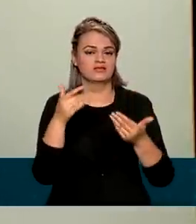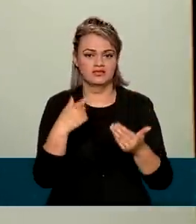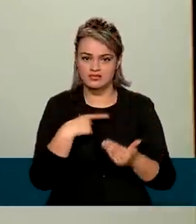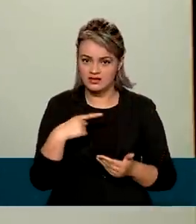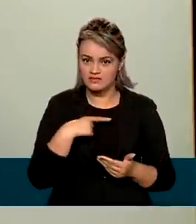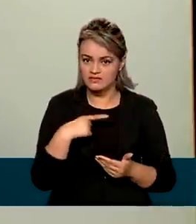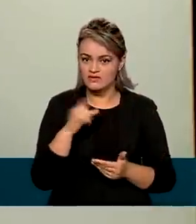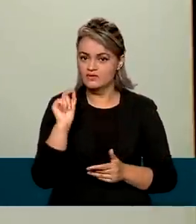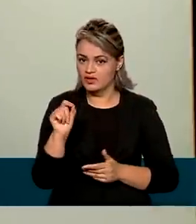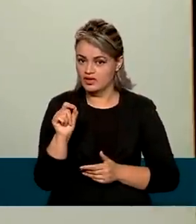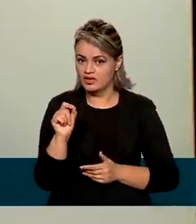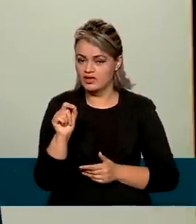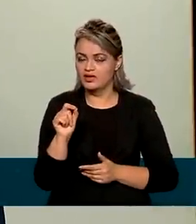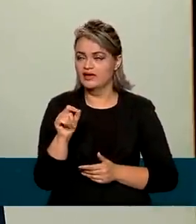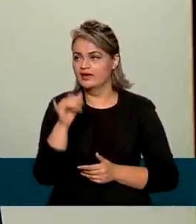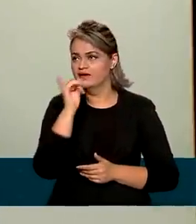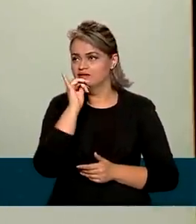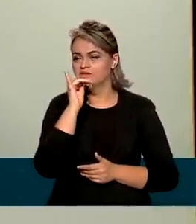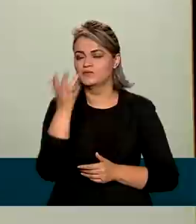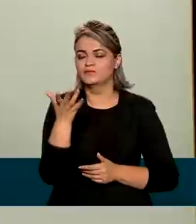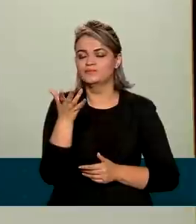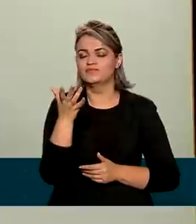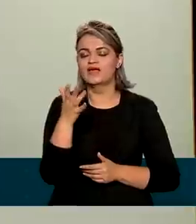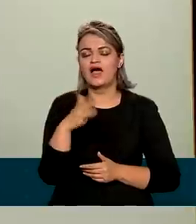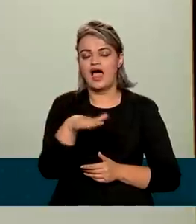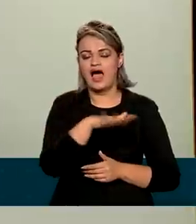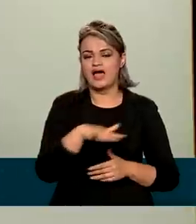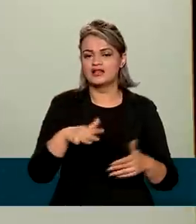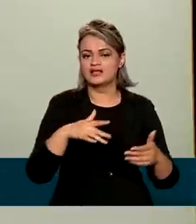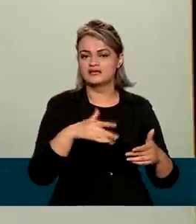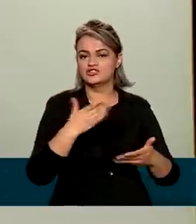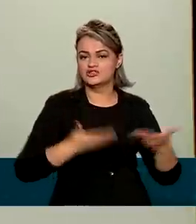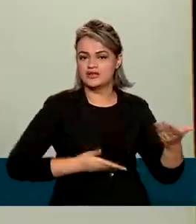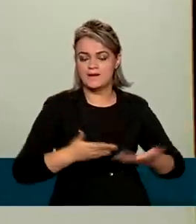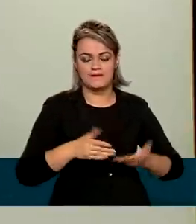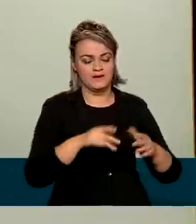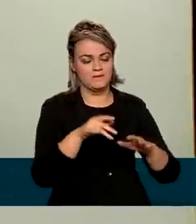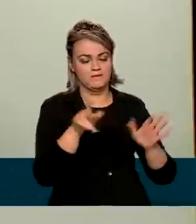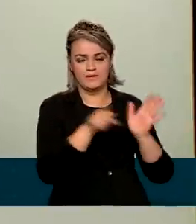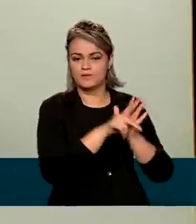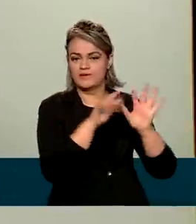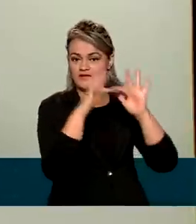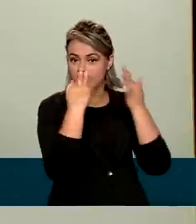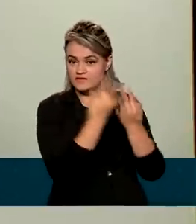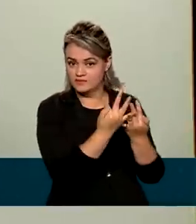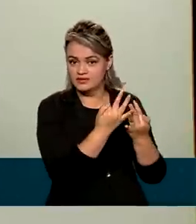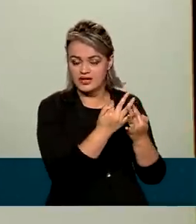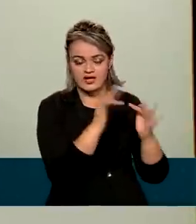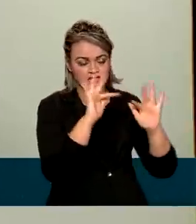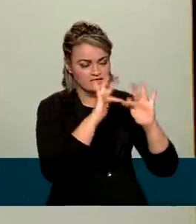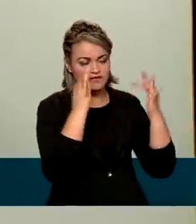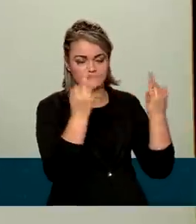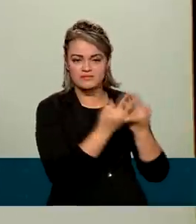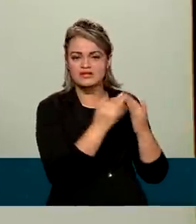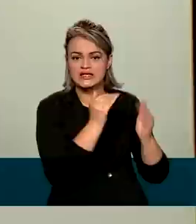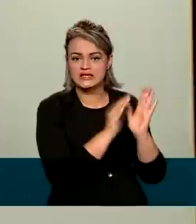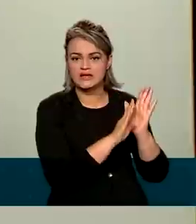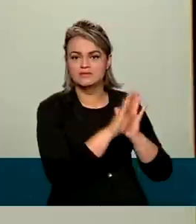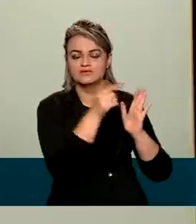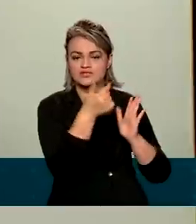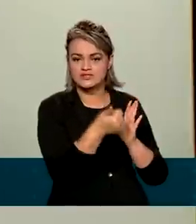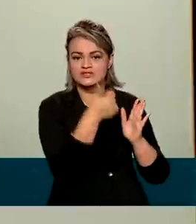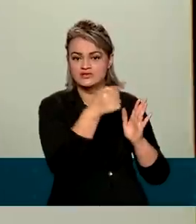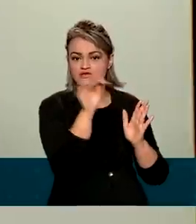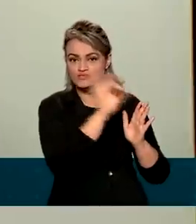tiveram o melhor resultado, cabe lembrar os serviços prestados às famílias, que cresceram mais de 17%